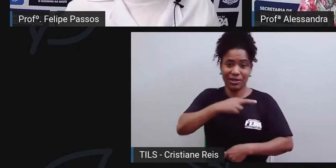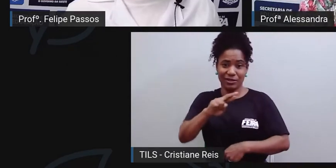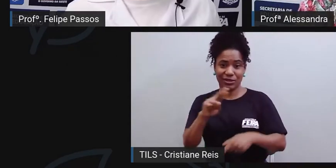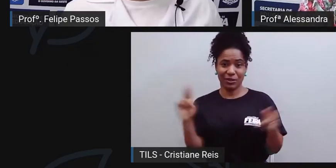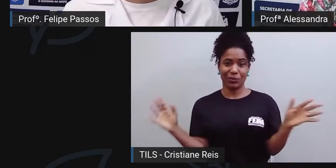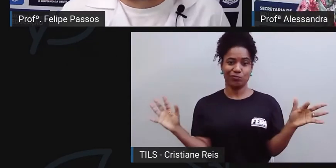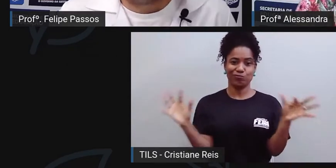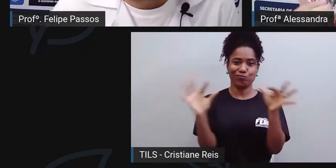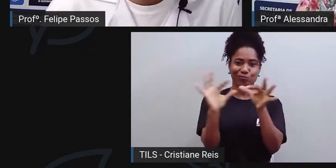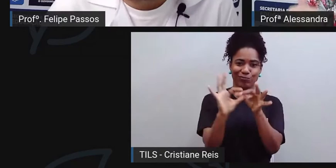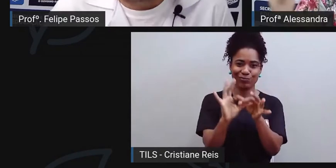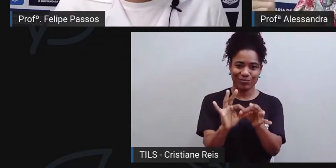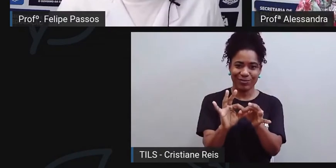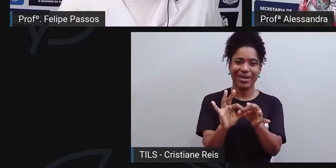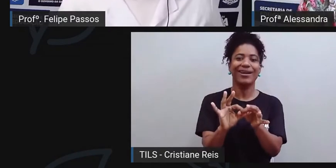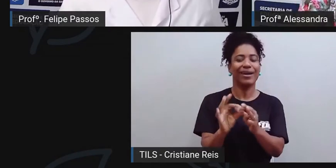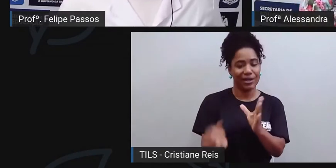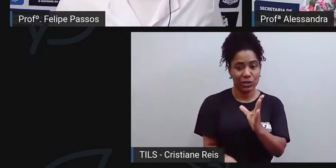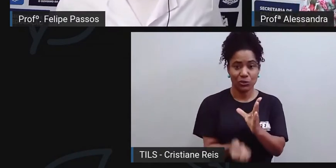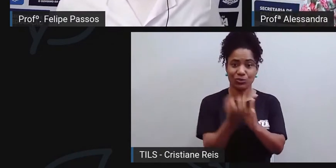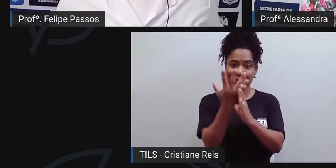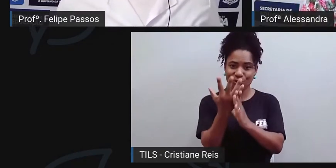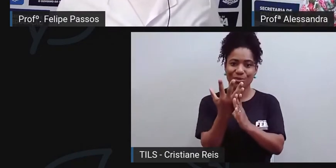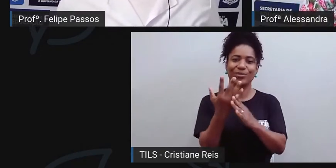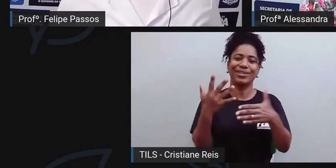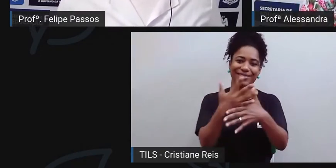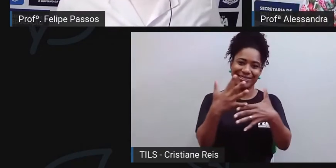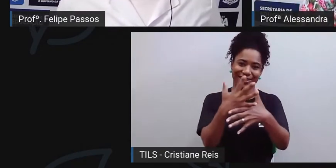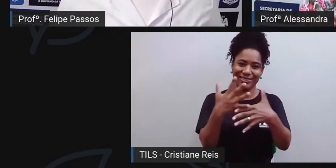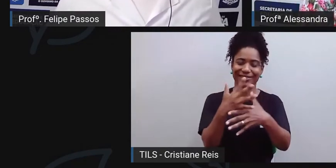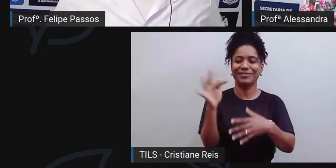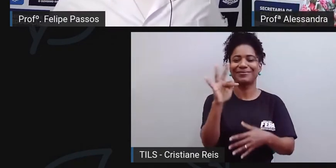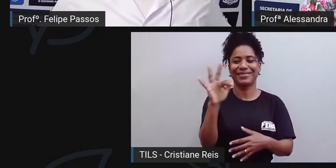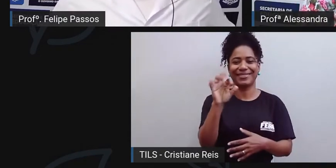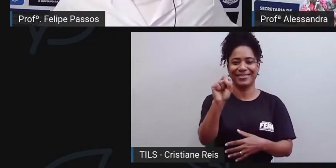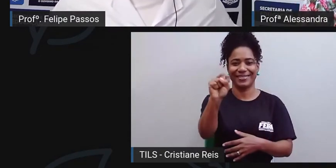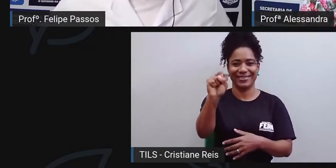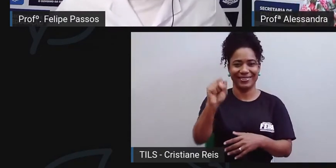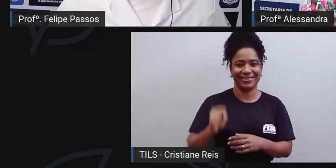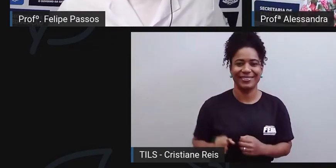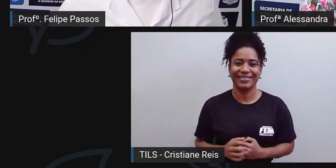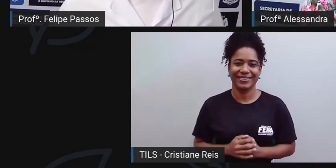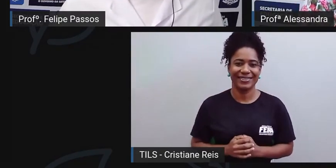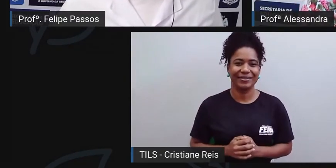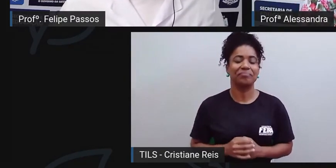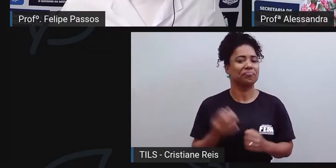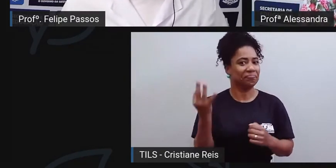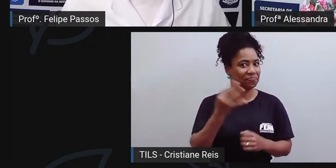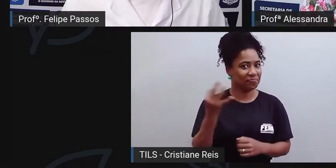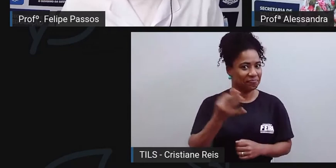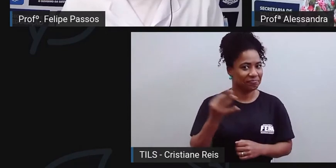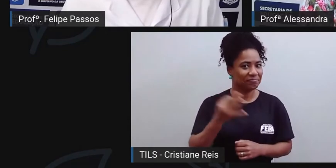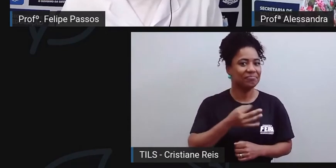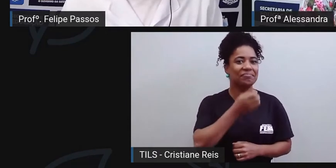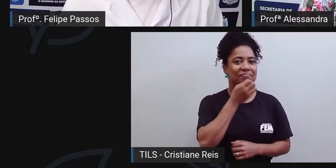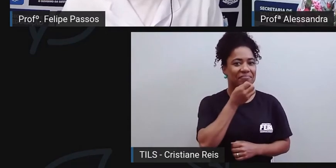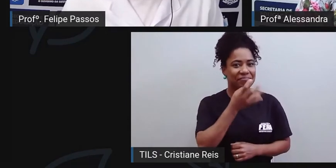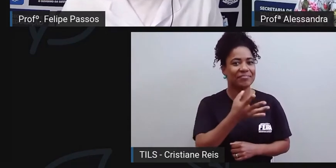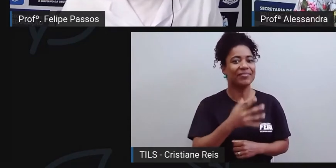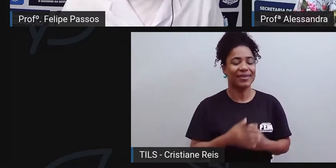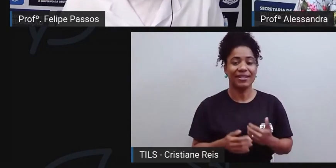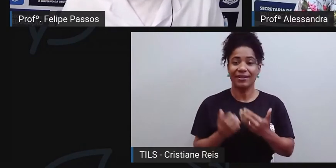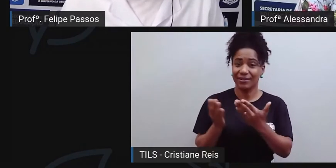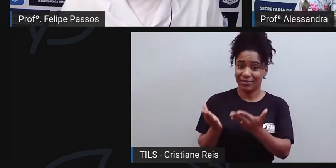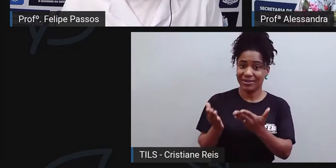e a criação do município e da cidade de Feira de Santana. Perfeito. E aí, como a senhora falou, a